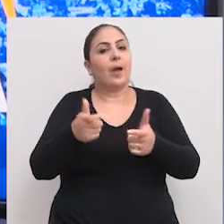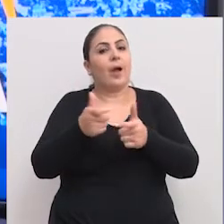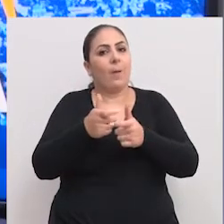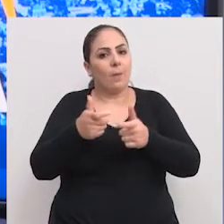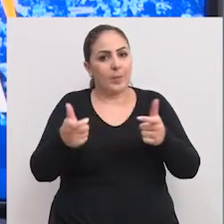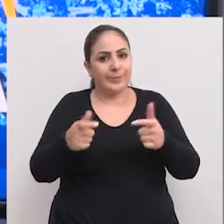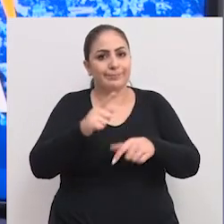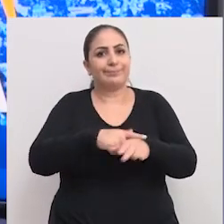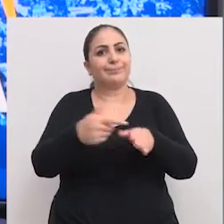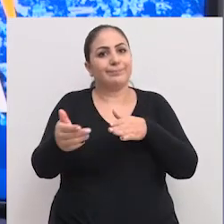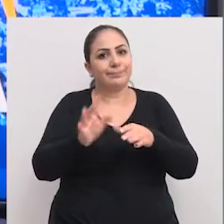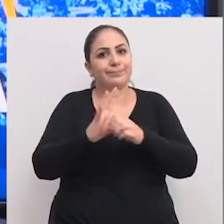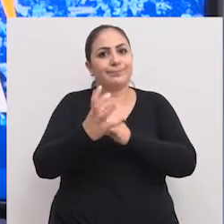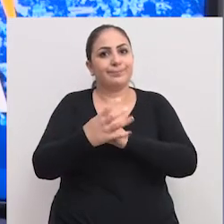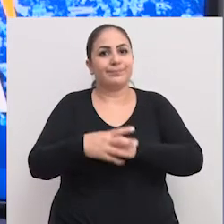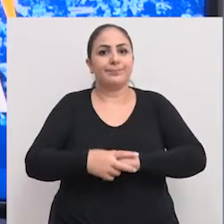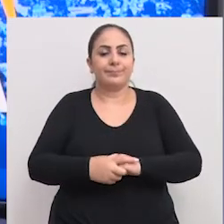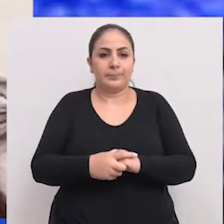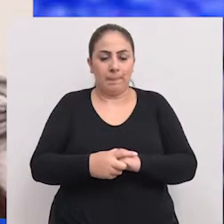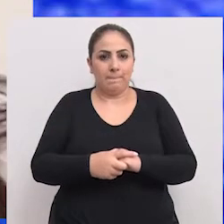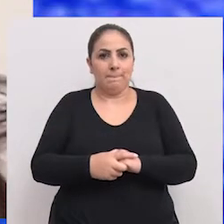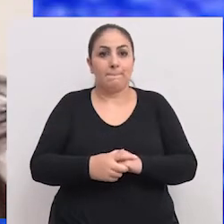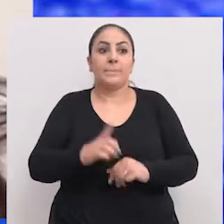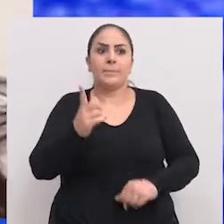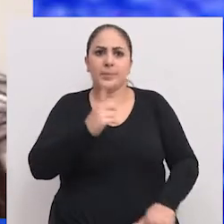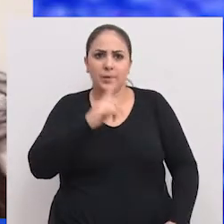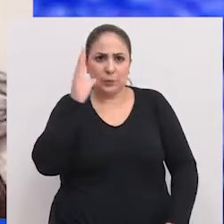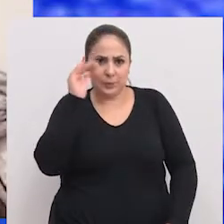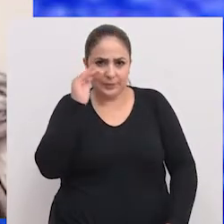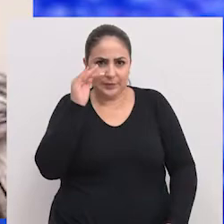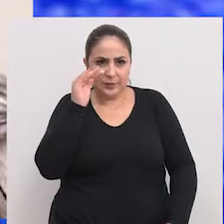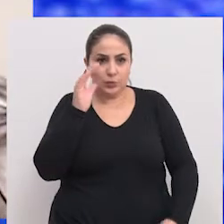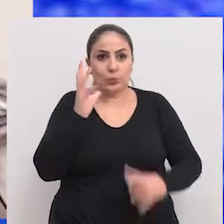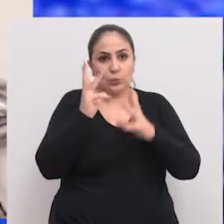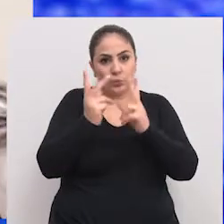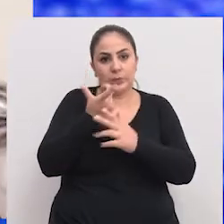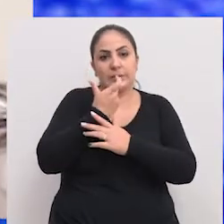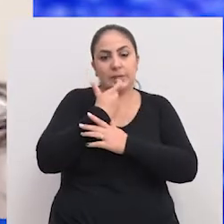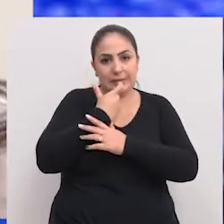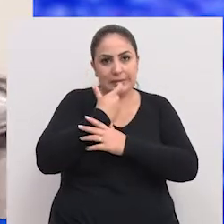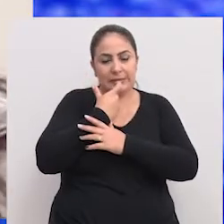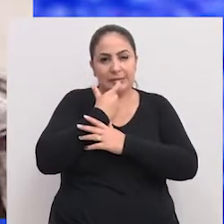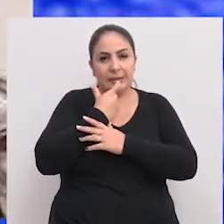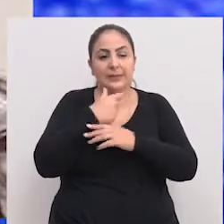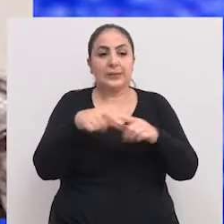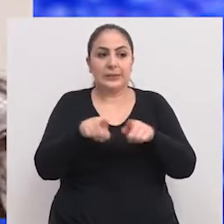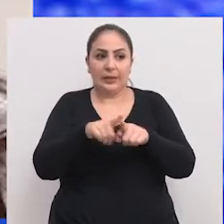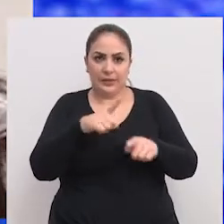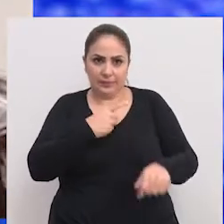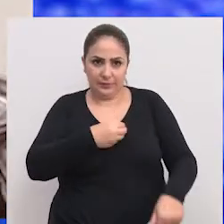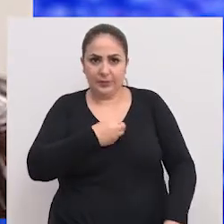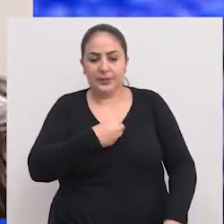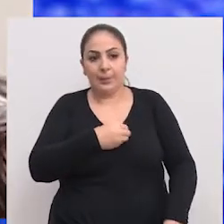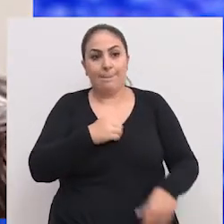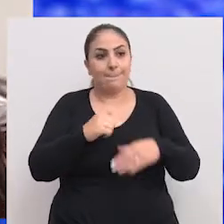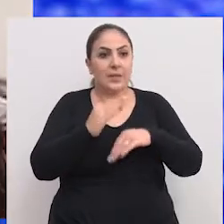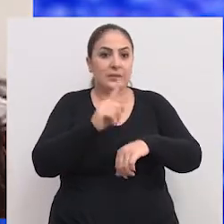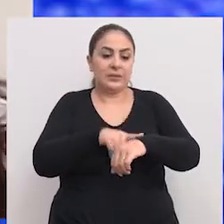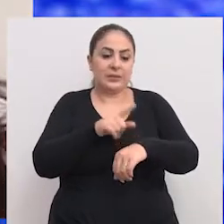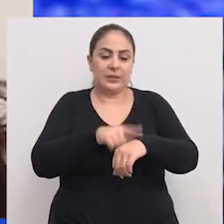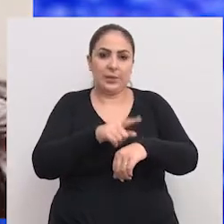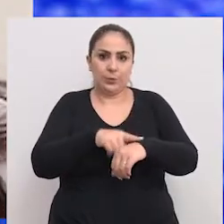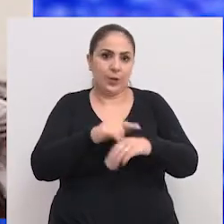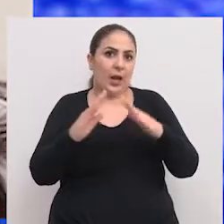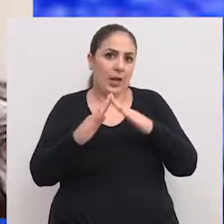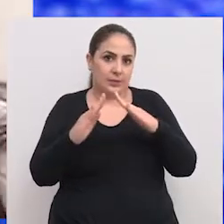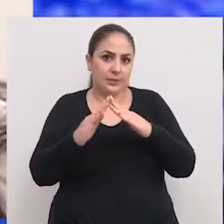aumentou durante a quarentena. Temos observado que as crianças, por estarem provavelmente mais